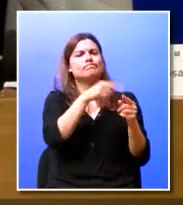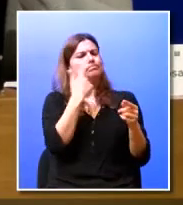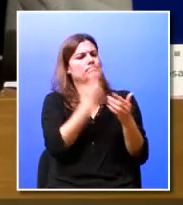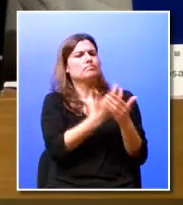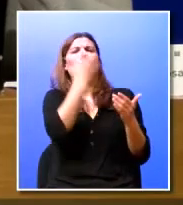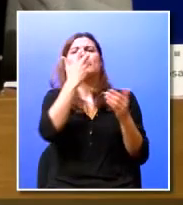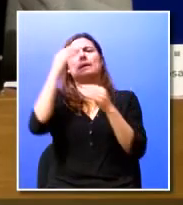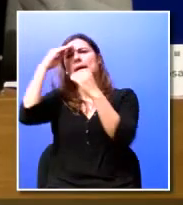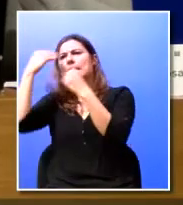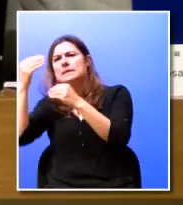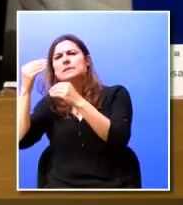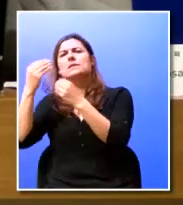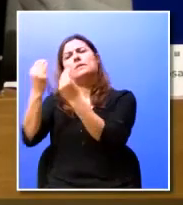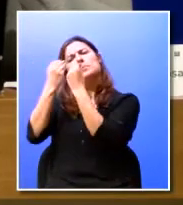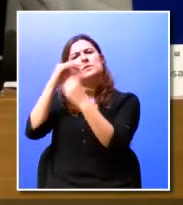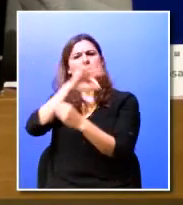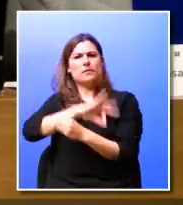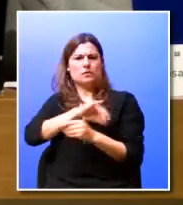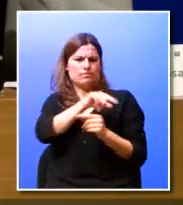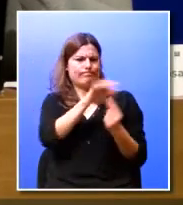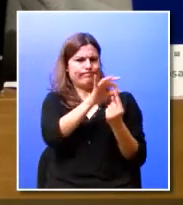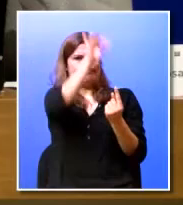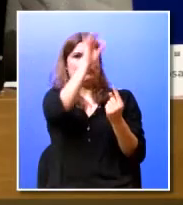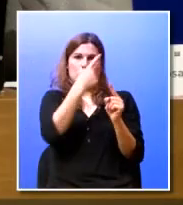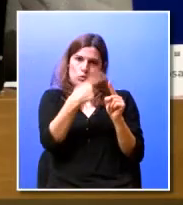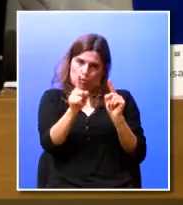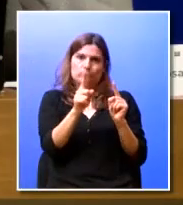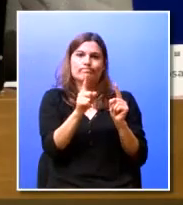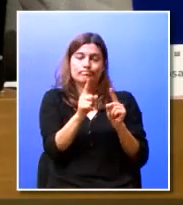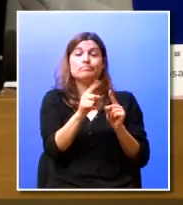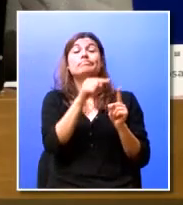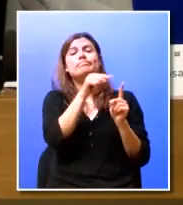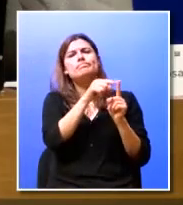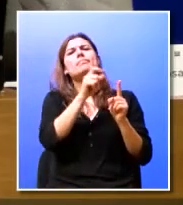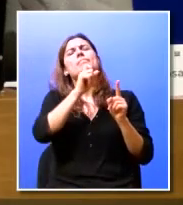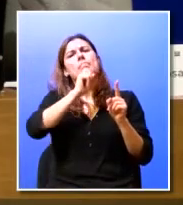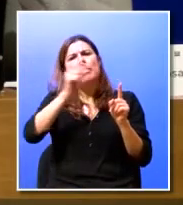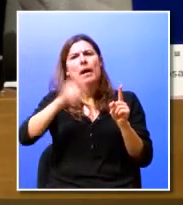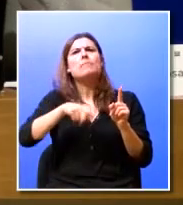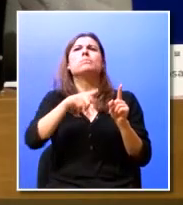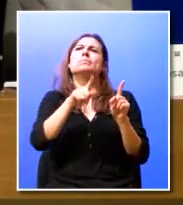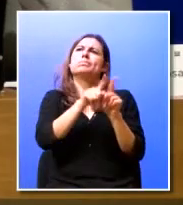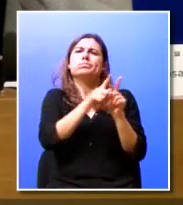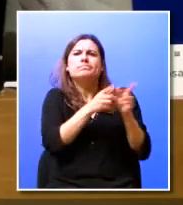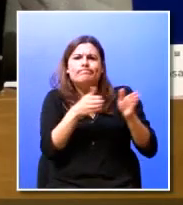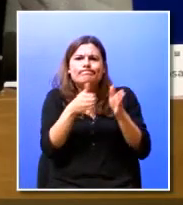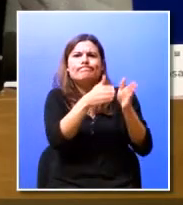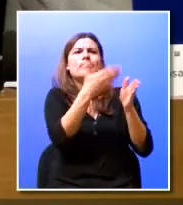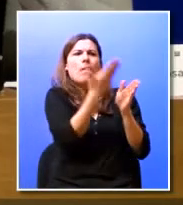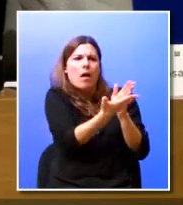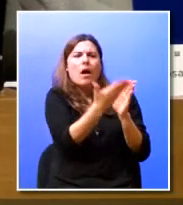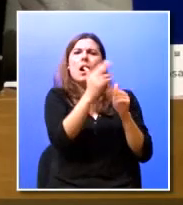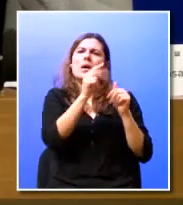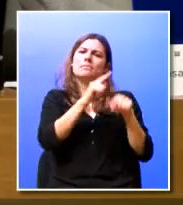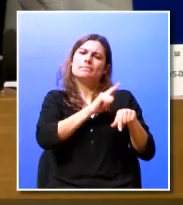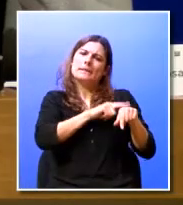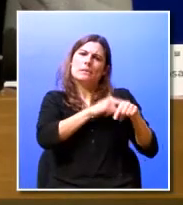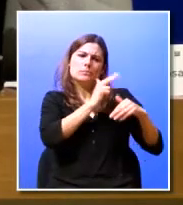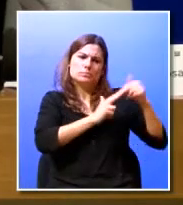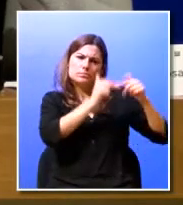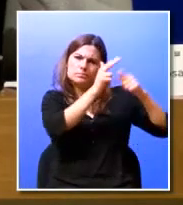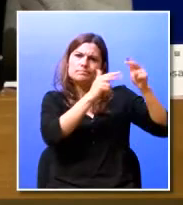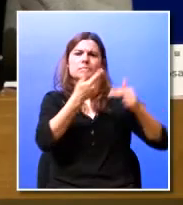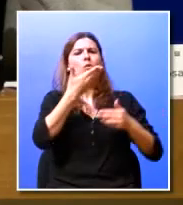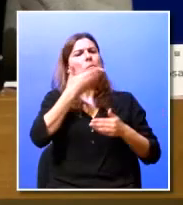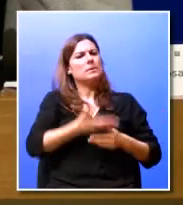ensino e formação profissional, e, ao mesmo tempo, é uma potente estratégia de construção e desenvolvimento de competências